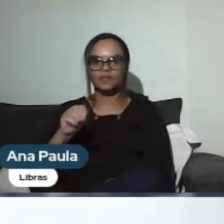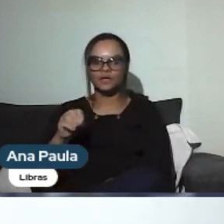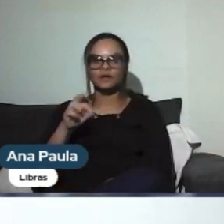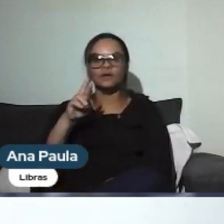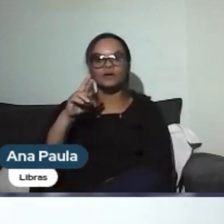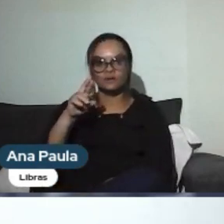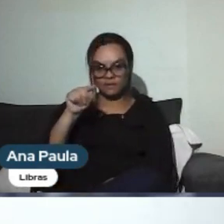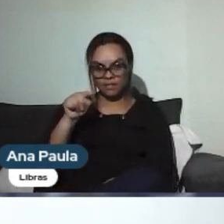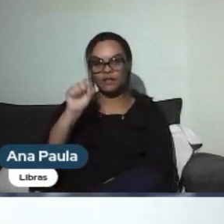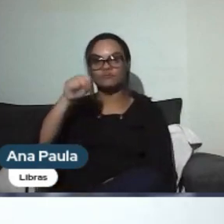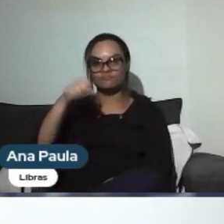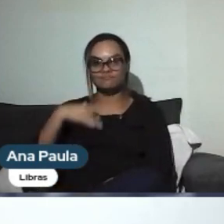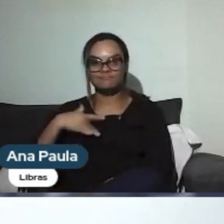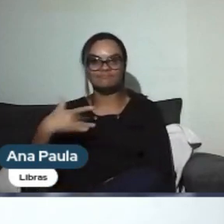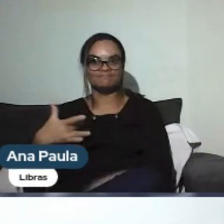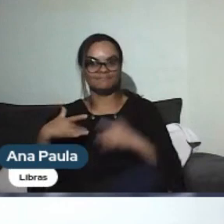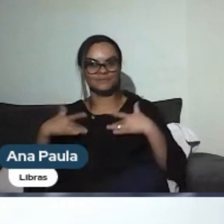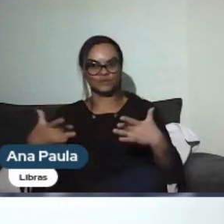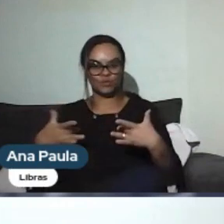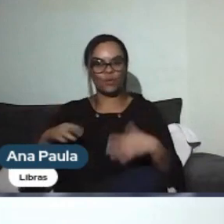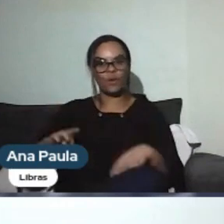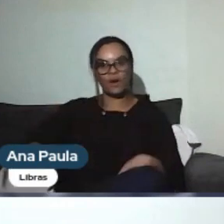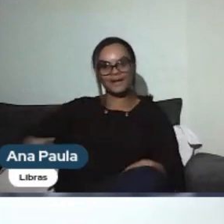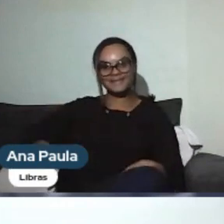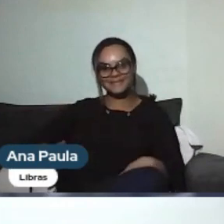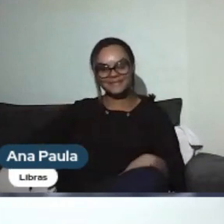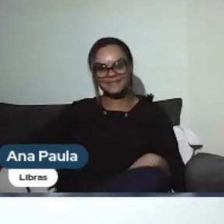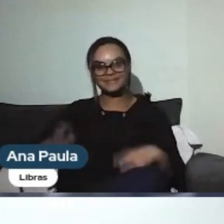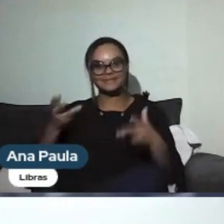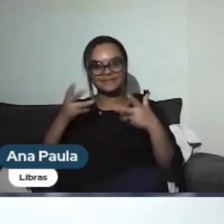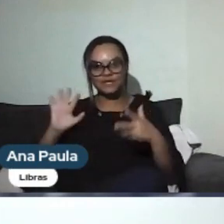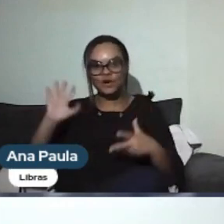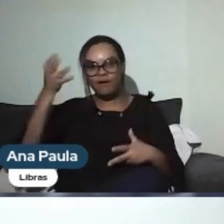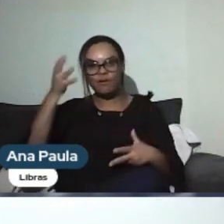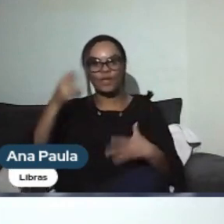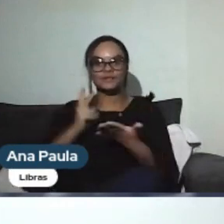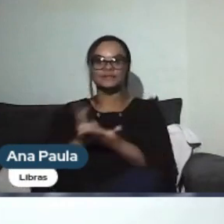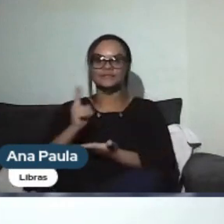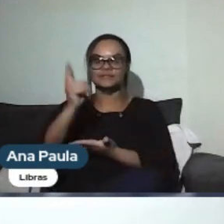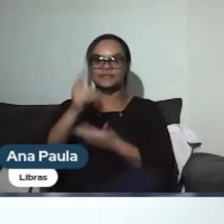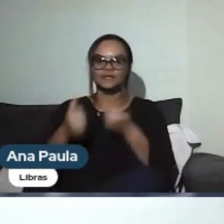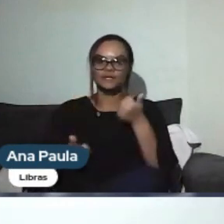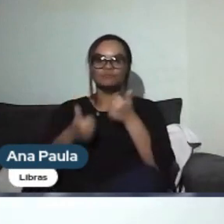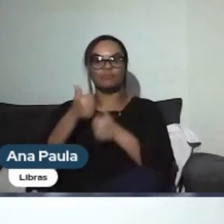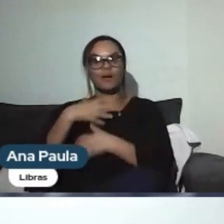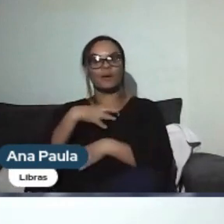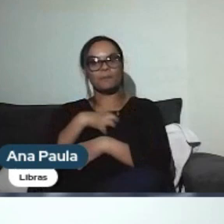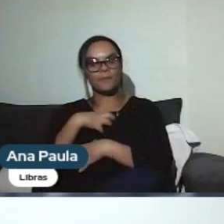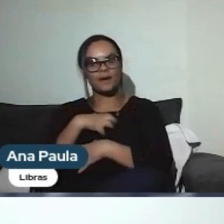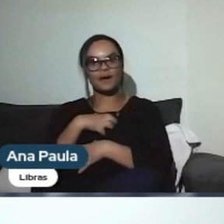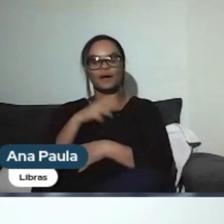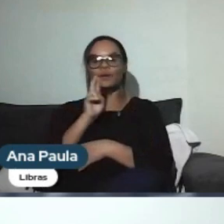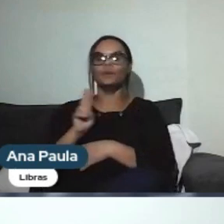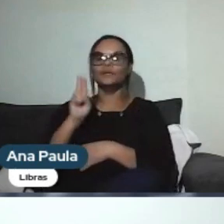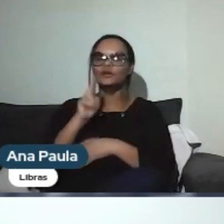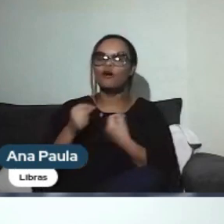de um sim pela doação de órgãos, né, que aconteceu. E isso a gente quer promover sempre, né? E o esporte é uma das maneiras que a gente usa para